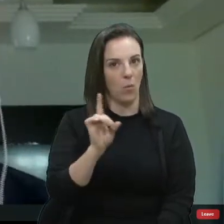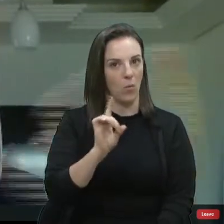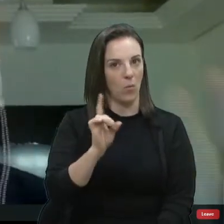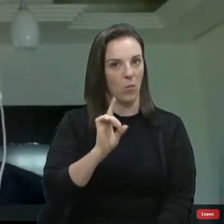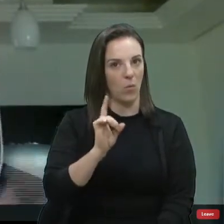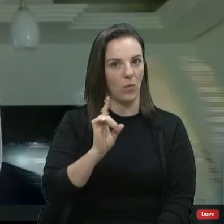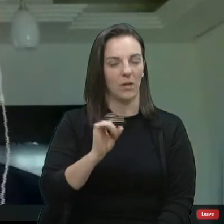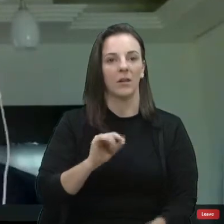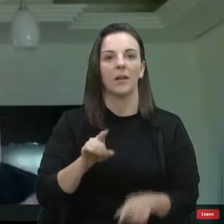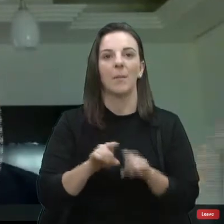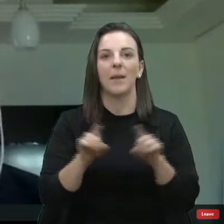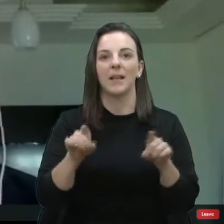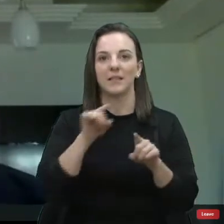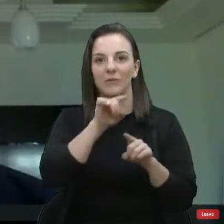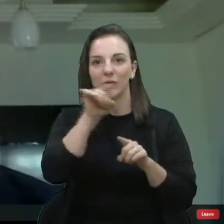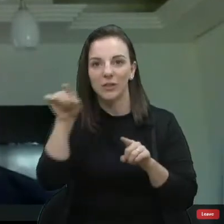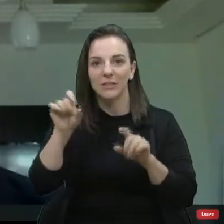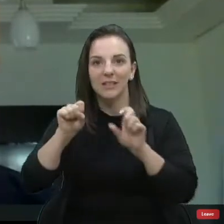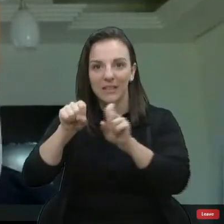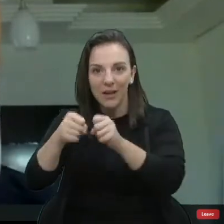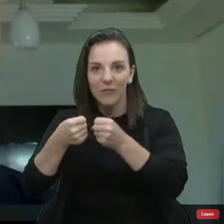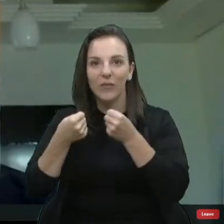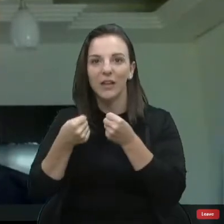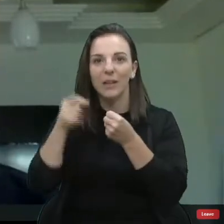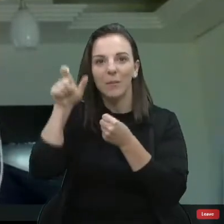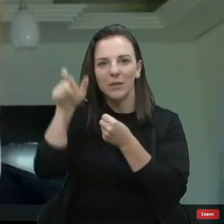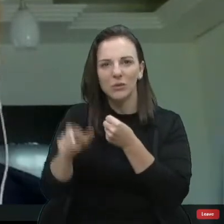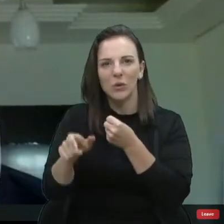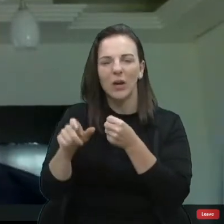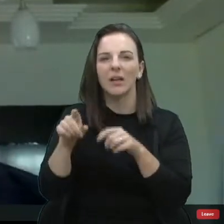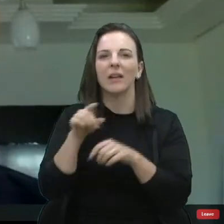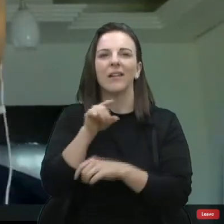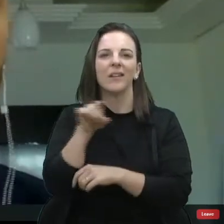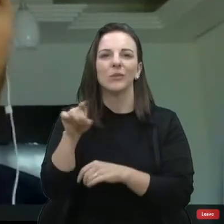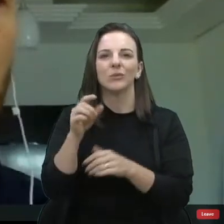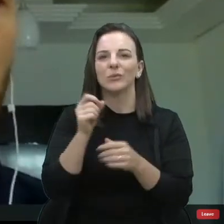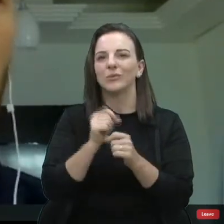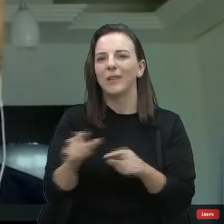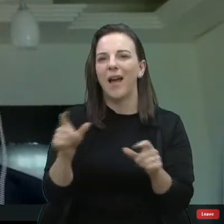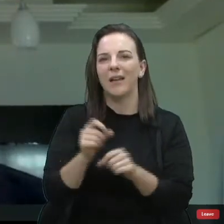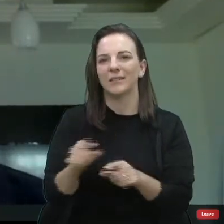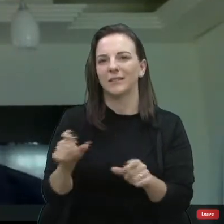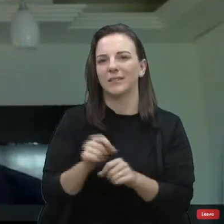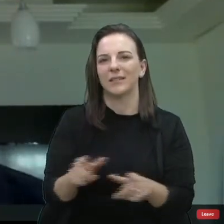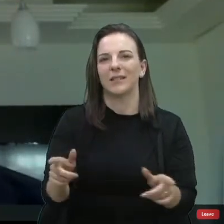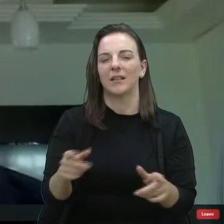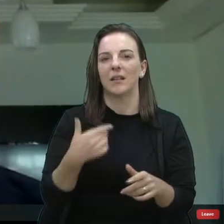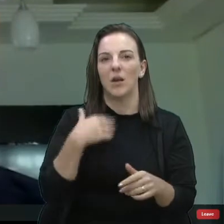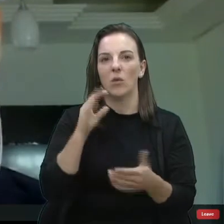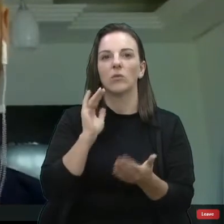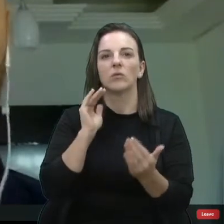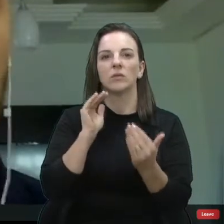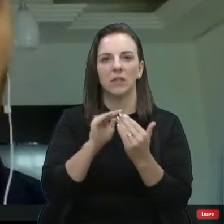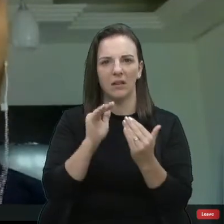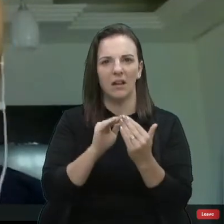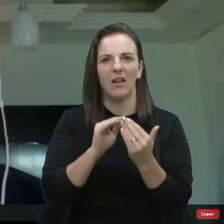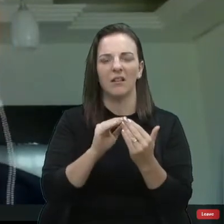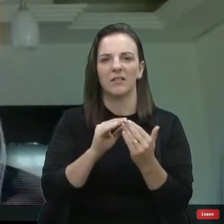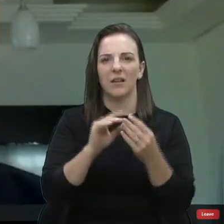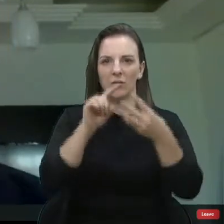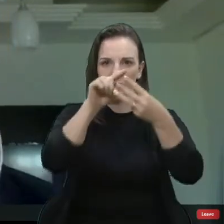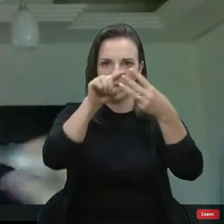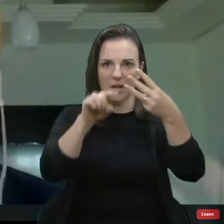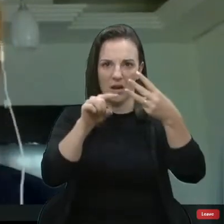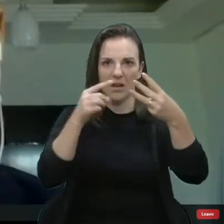E vocês acabam defendendo uma pessoa, né? Isso acaba desgastando. Eu tenho certeza que nem a vereadora Denise, nem o vereador Lucas e muito menos a vereadora Estela